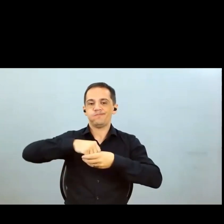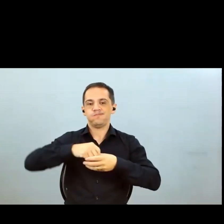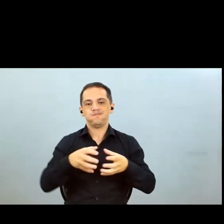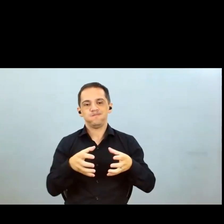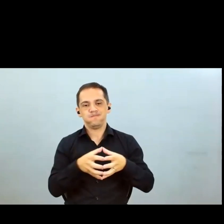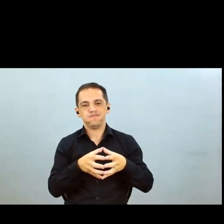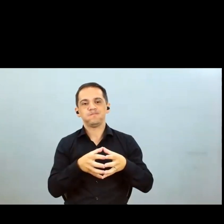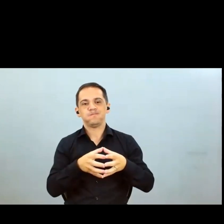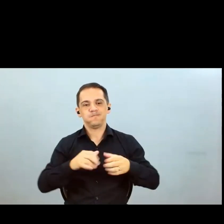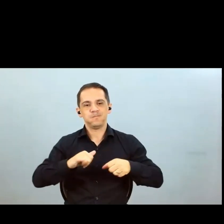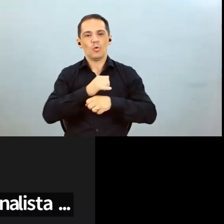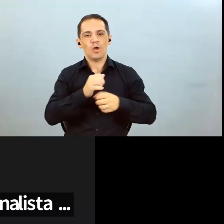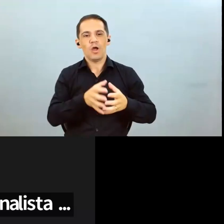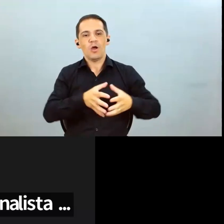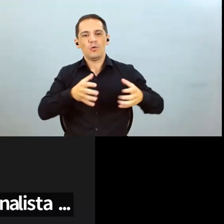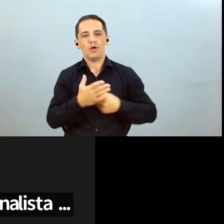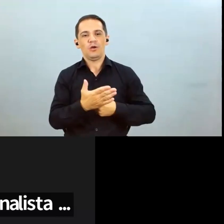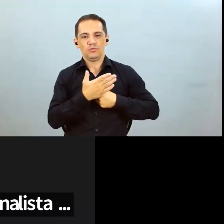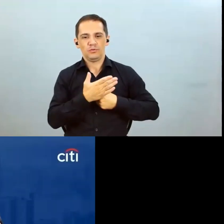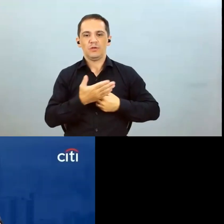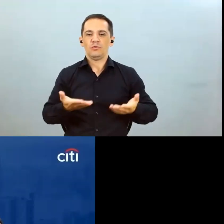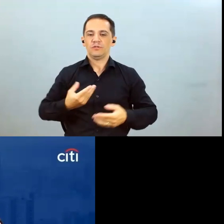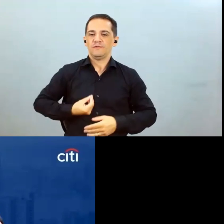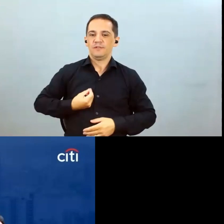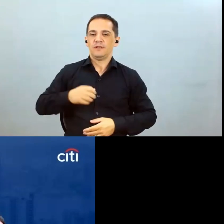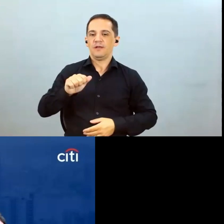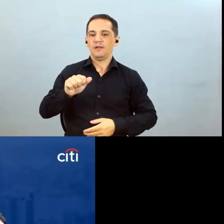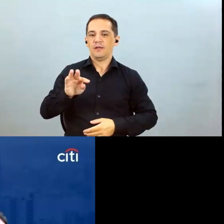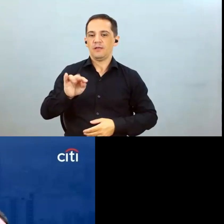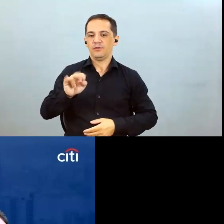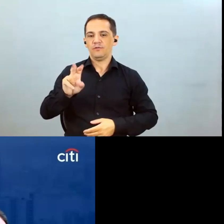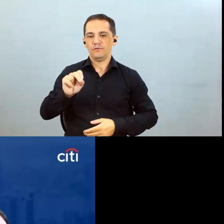resultado em cima do ativo que nós temos na nossa operação atual